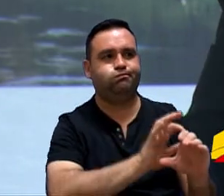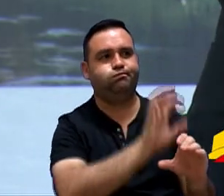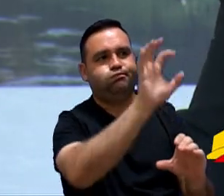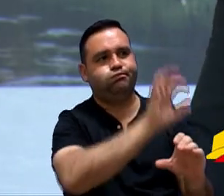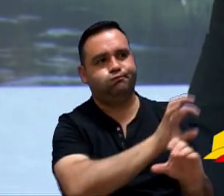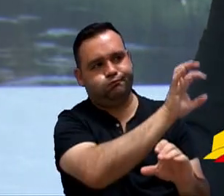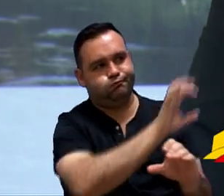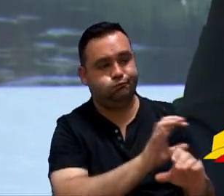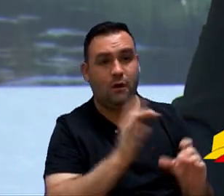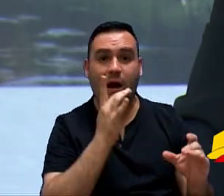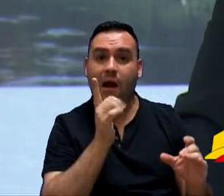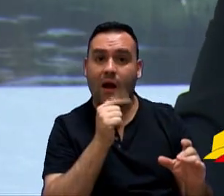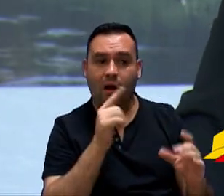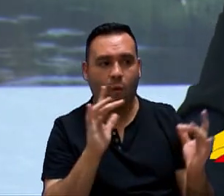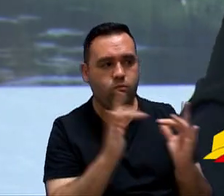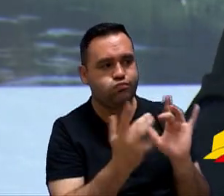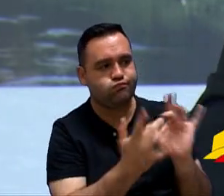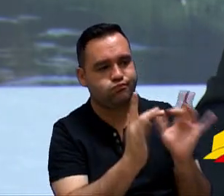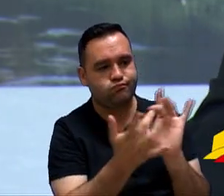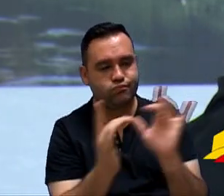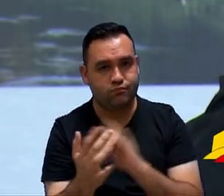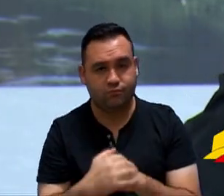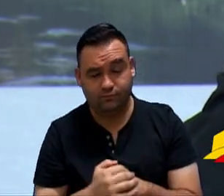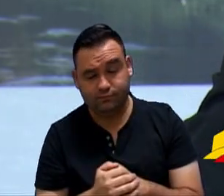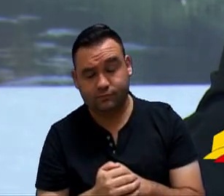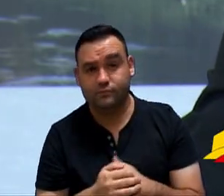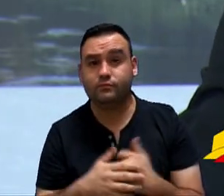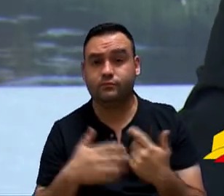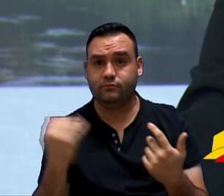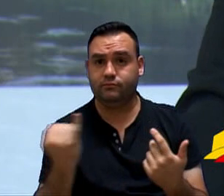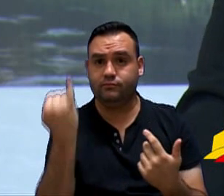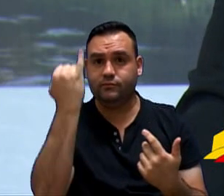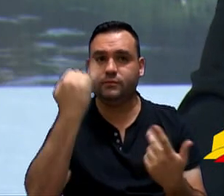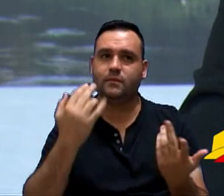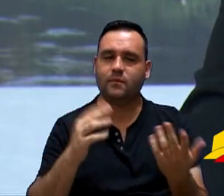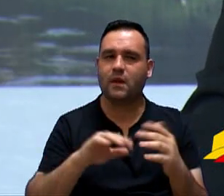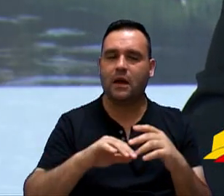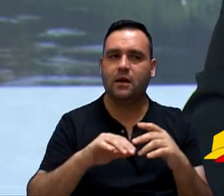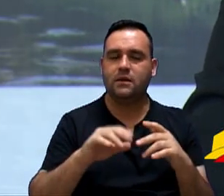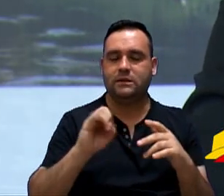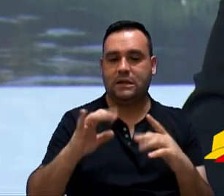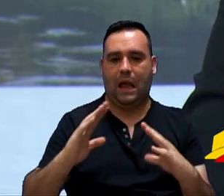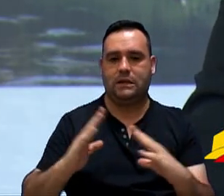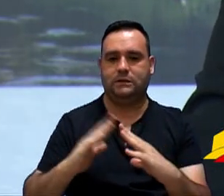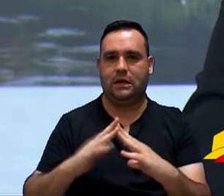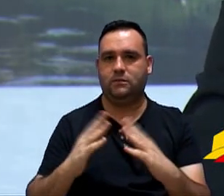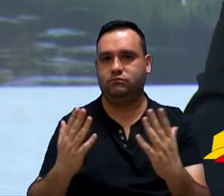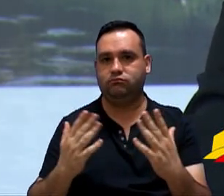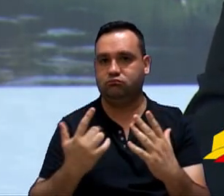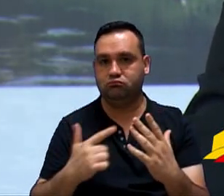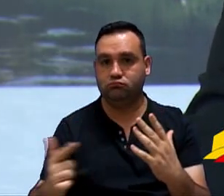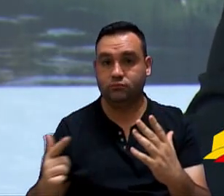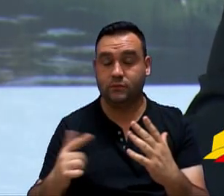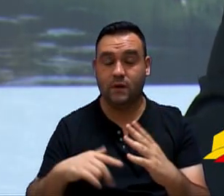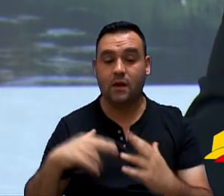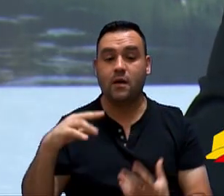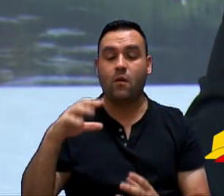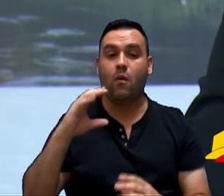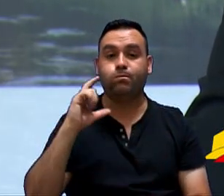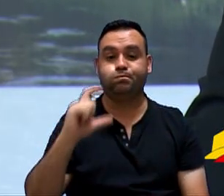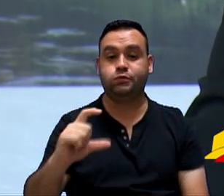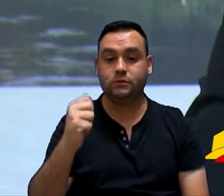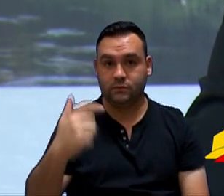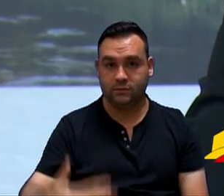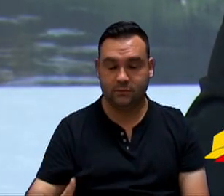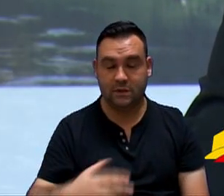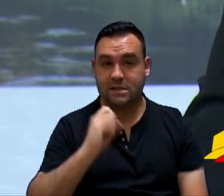ligações de água. Isso é importante. Na ausência do condomínio, o parágrafo diz o seguinte. Na